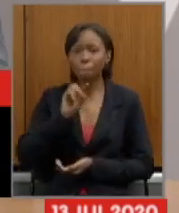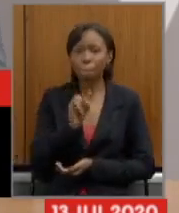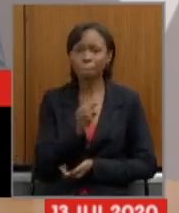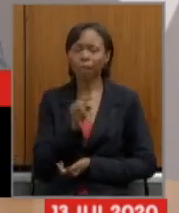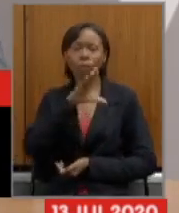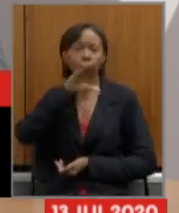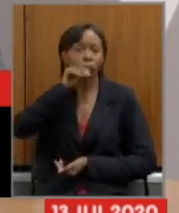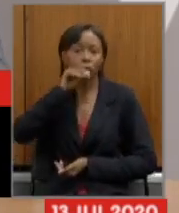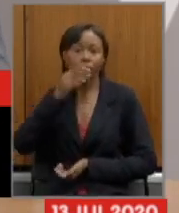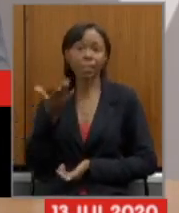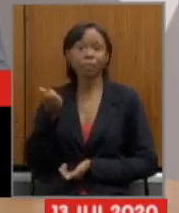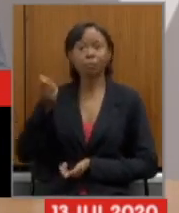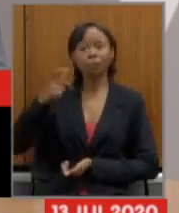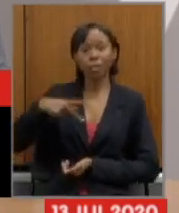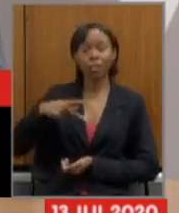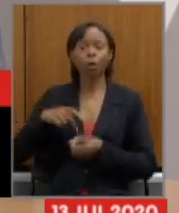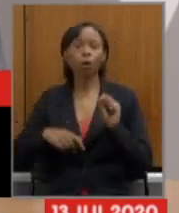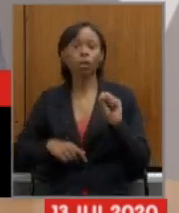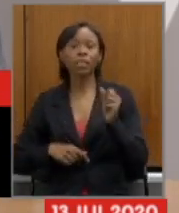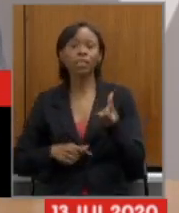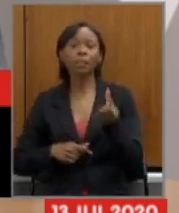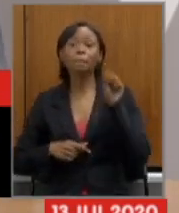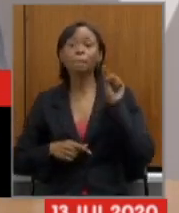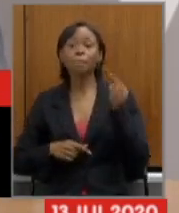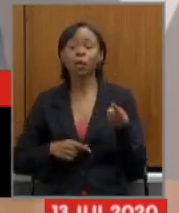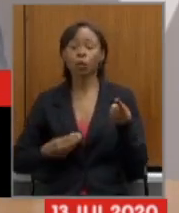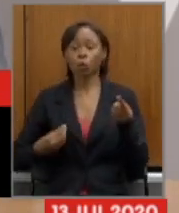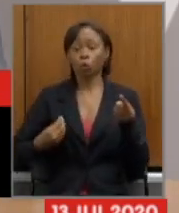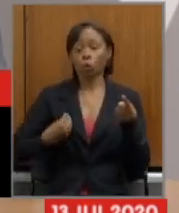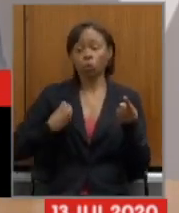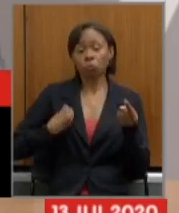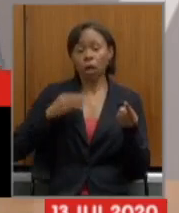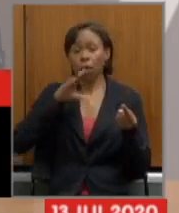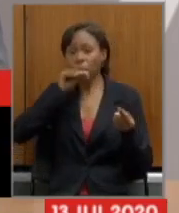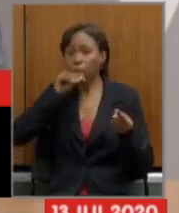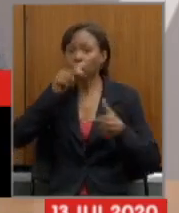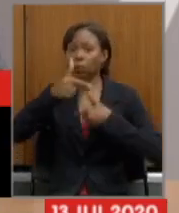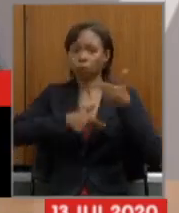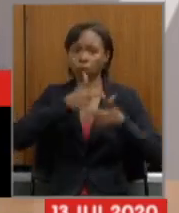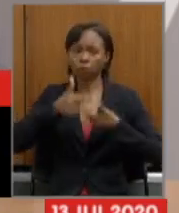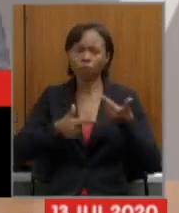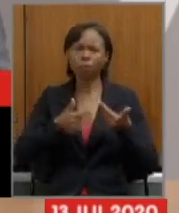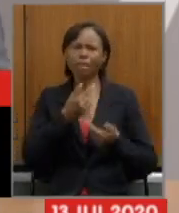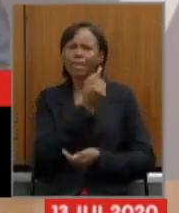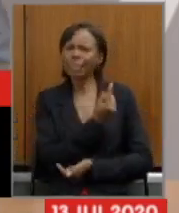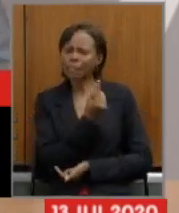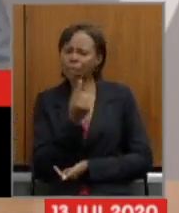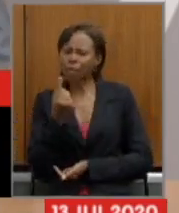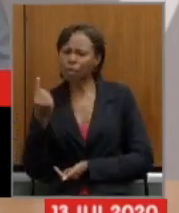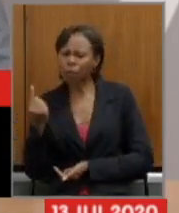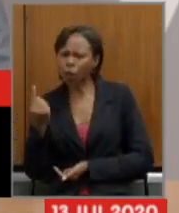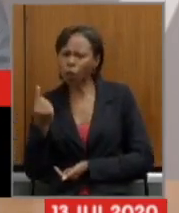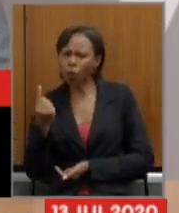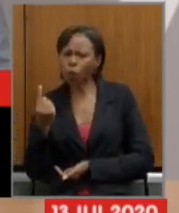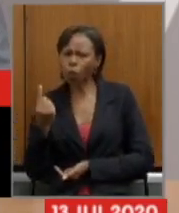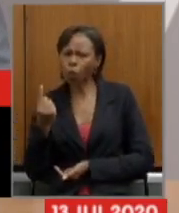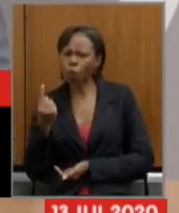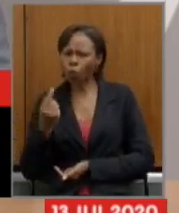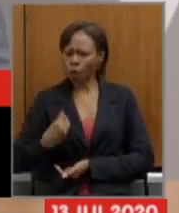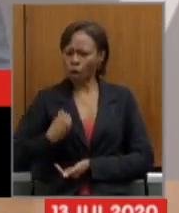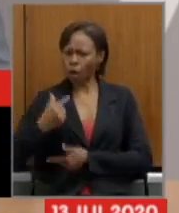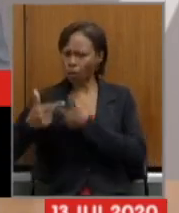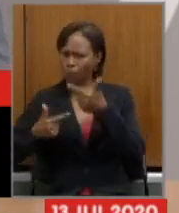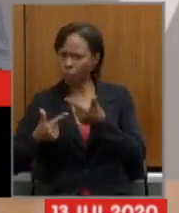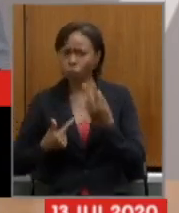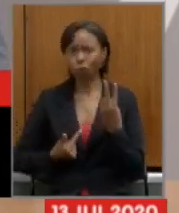inativos e 86 mil servidores ativos ou seja para cada um servidor ativo nós temos dois servidores